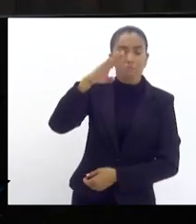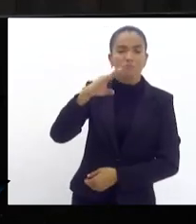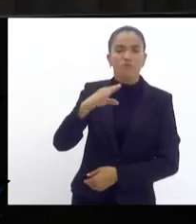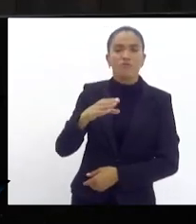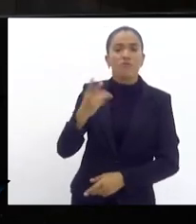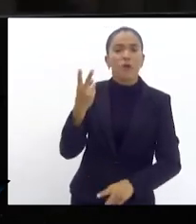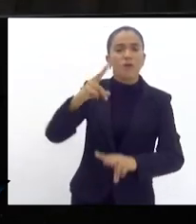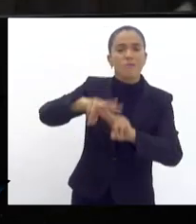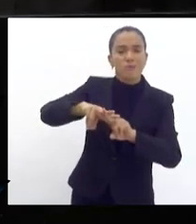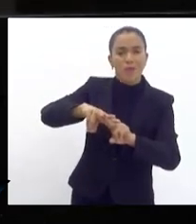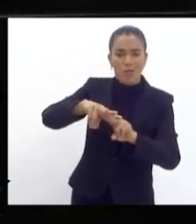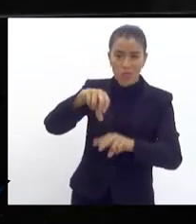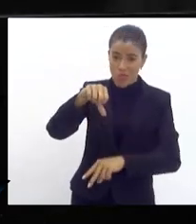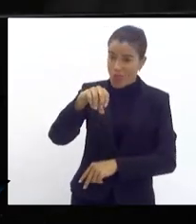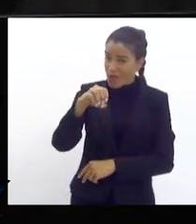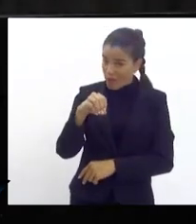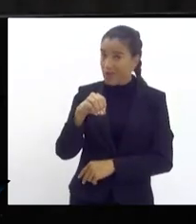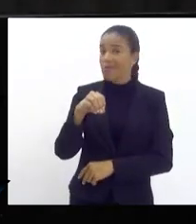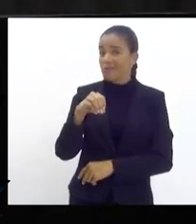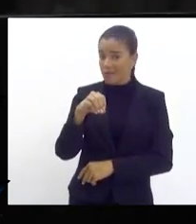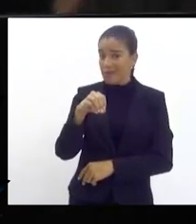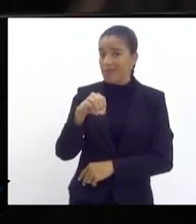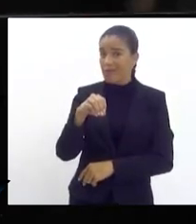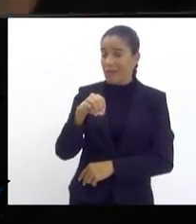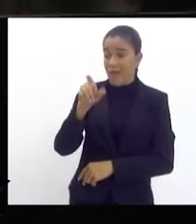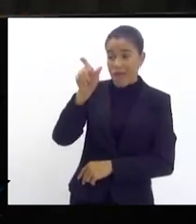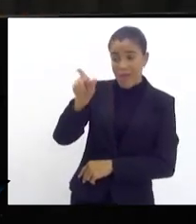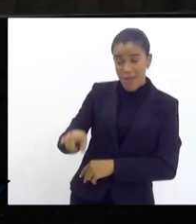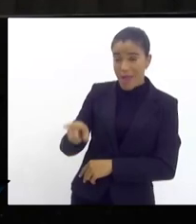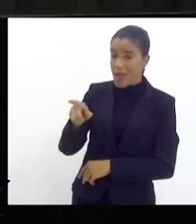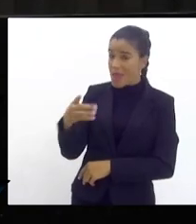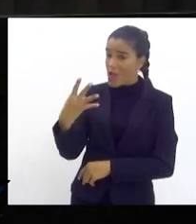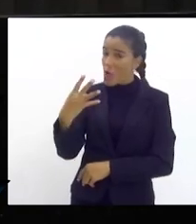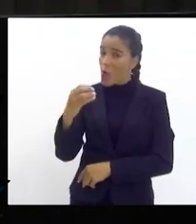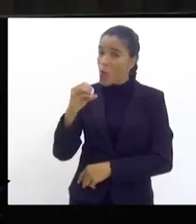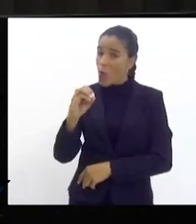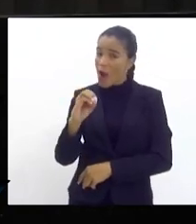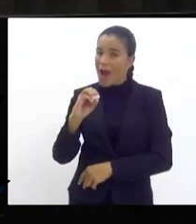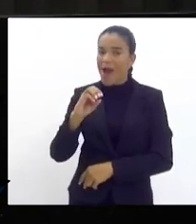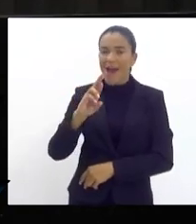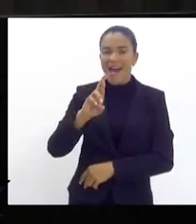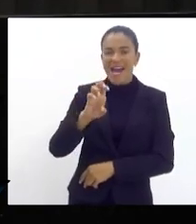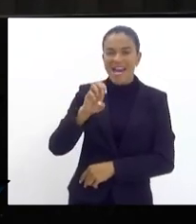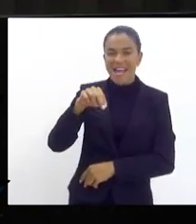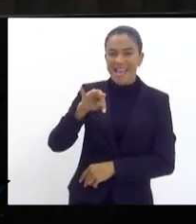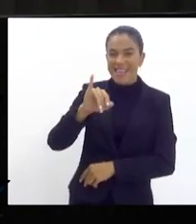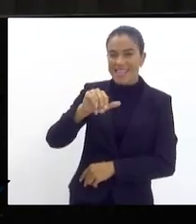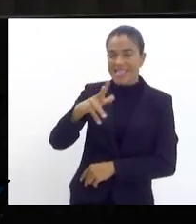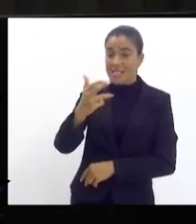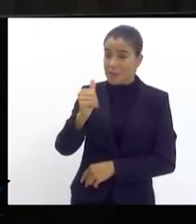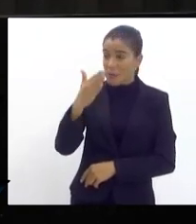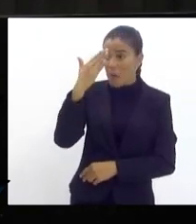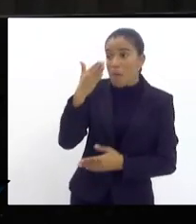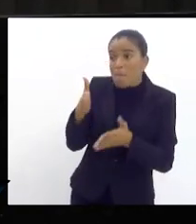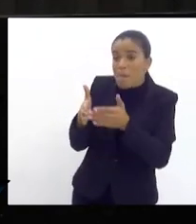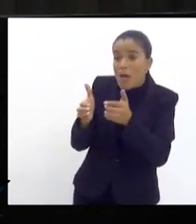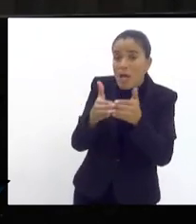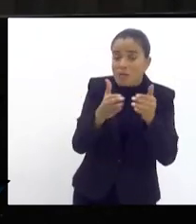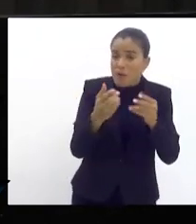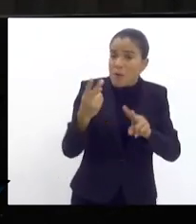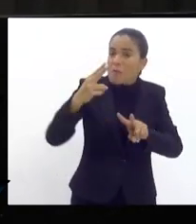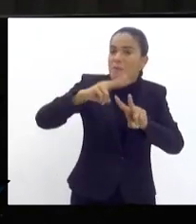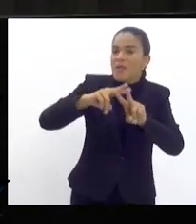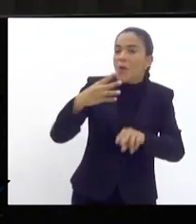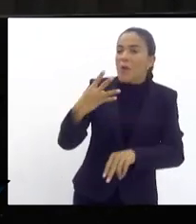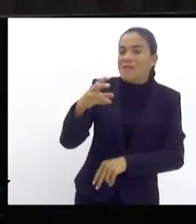preso noventinha que o irmão dele quarentinha agora peço aos delegados os nobres delegados e policiais militares vão prender agora o